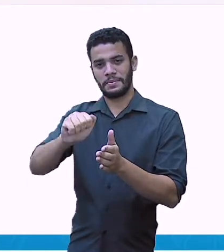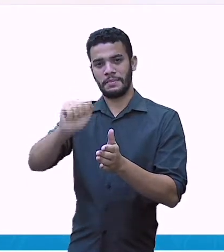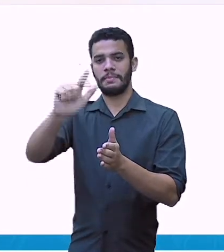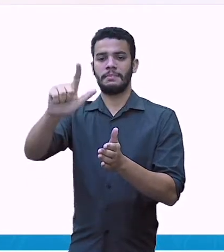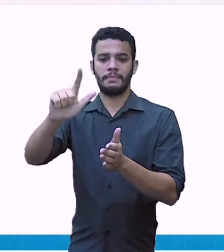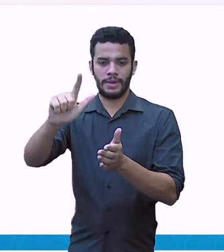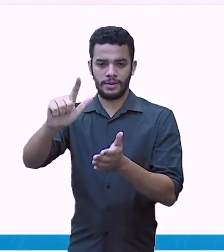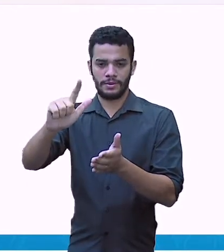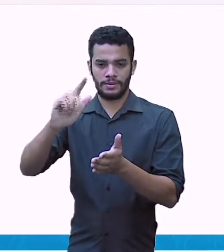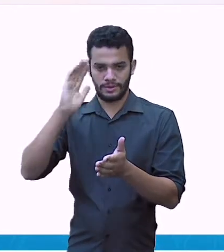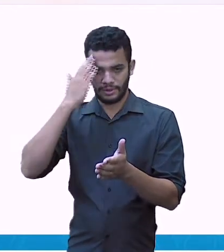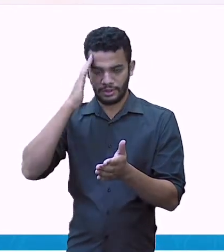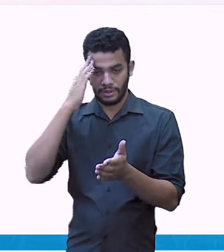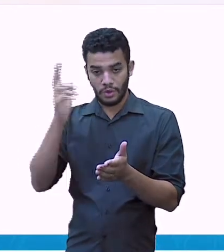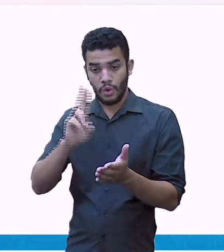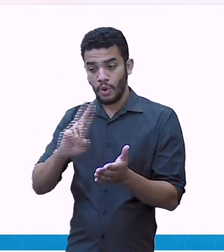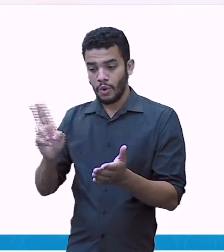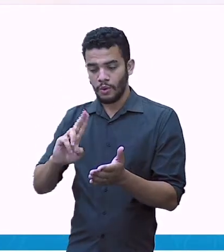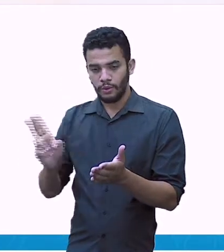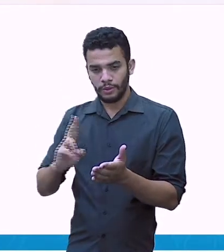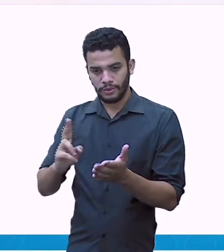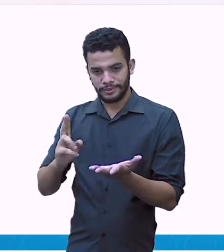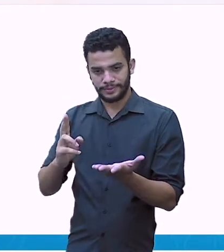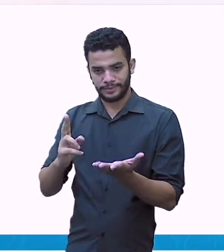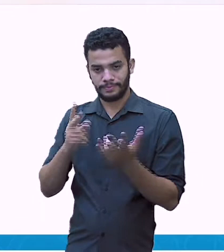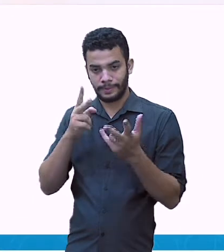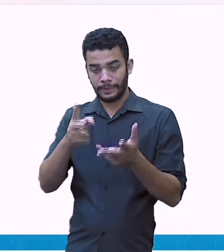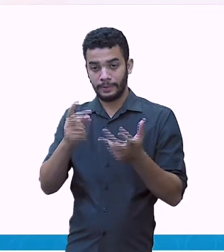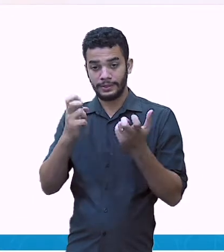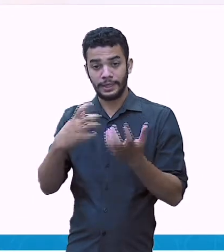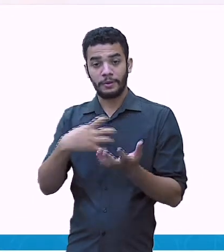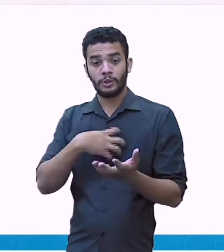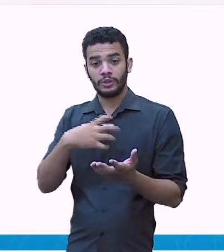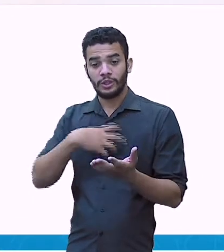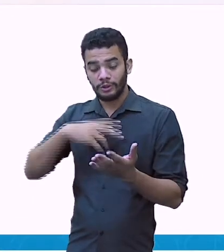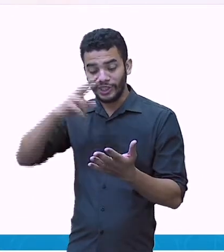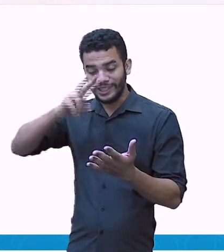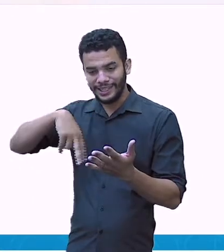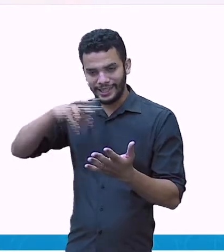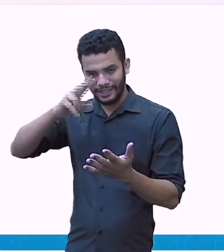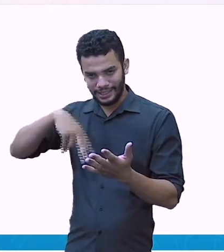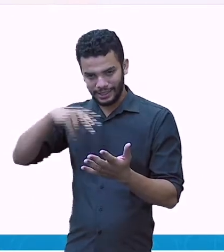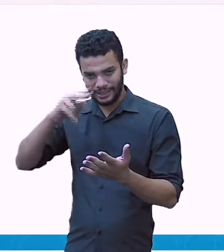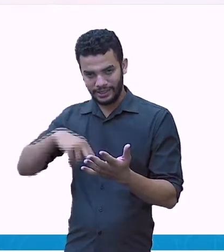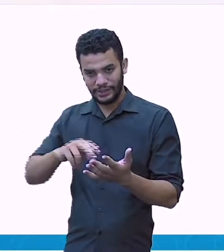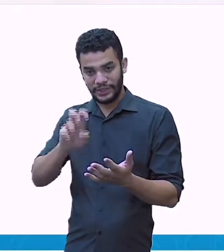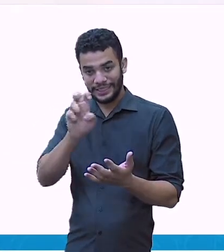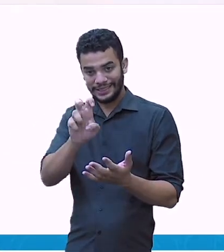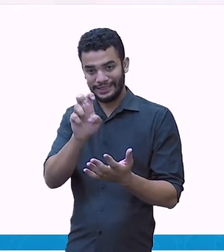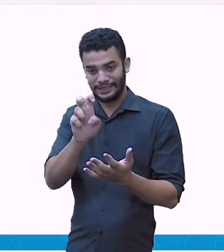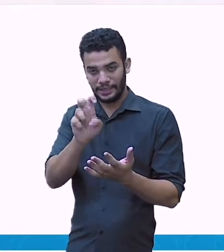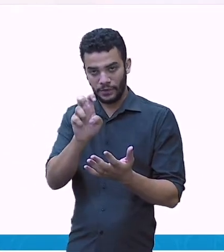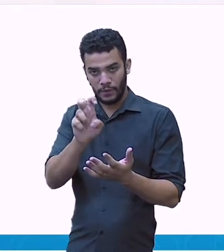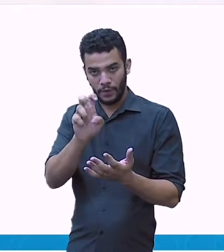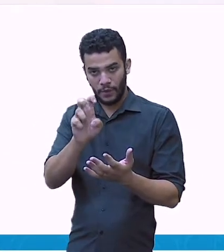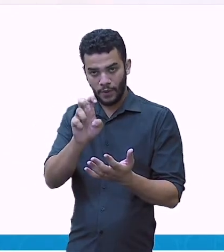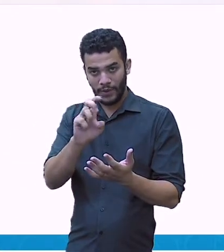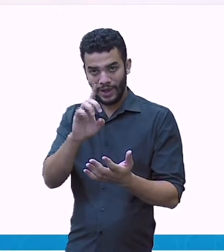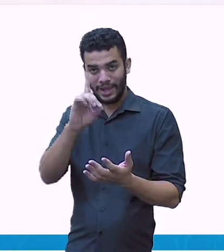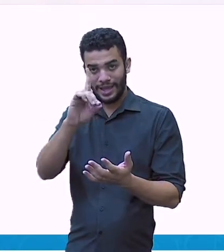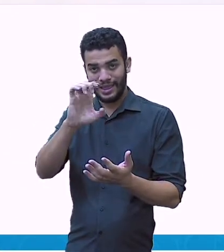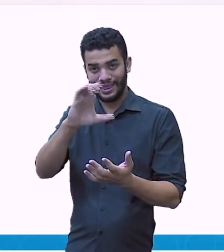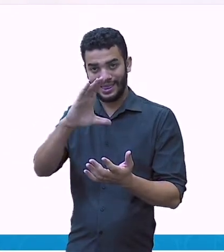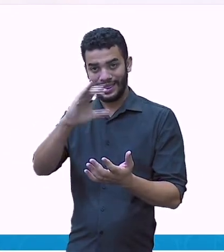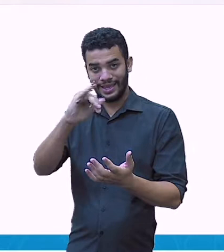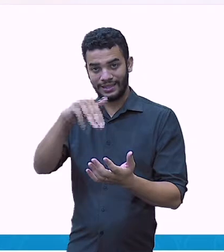milésimos. Então, olha, a forma de ler, né? Antes da vírgula é